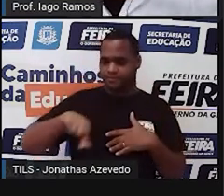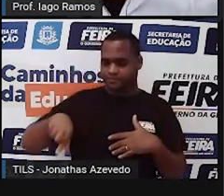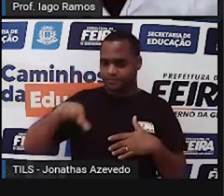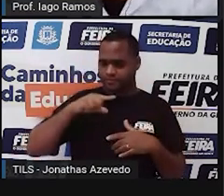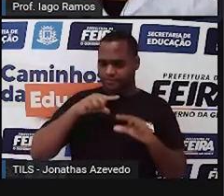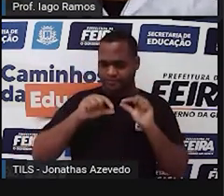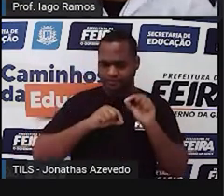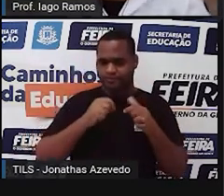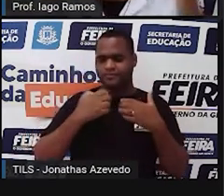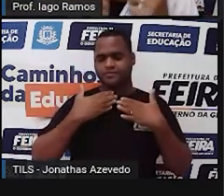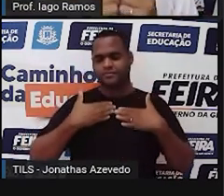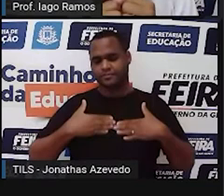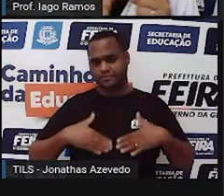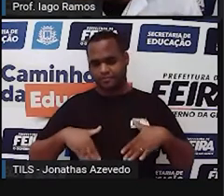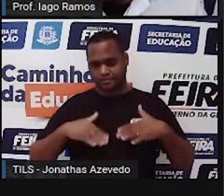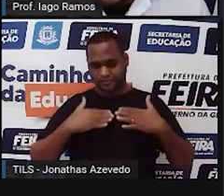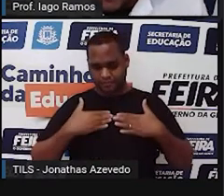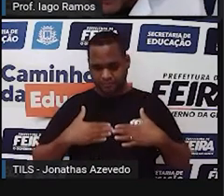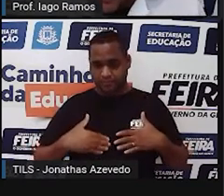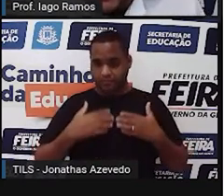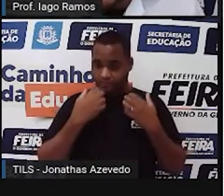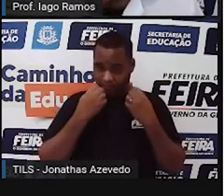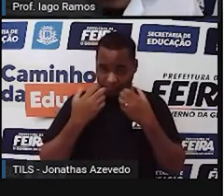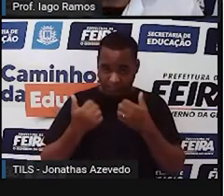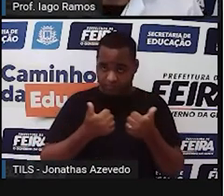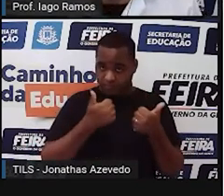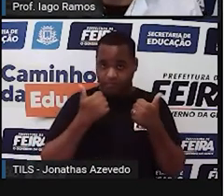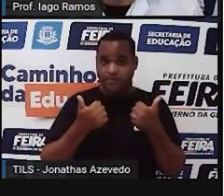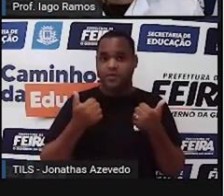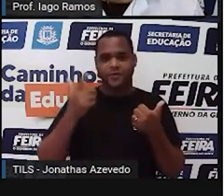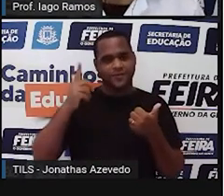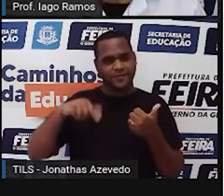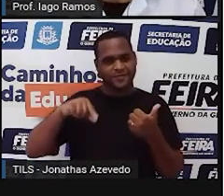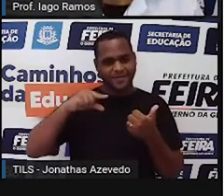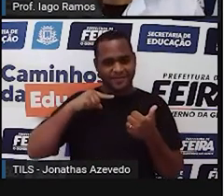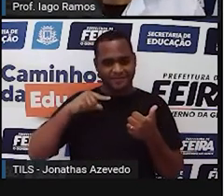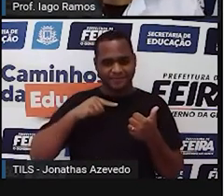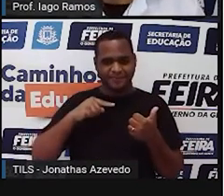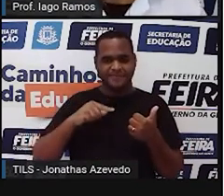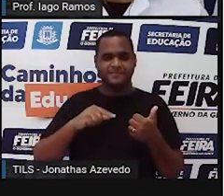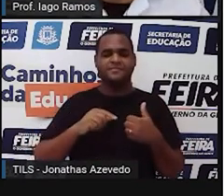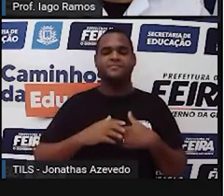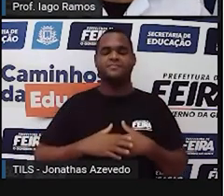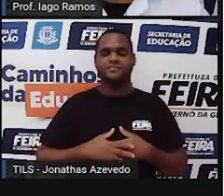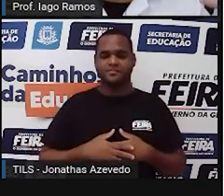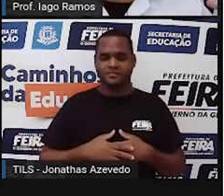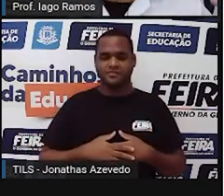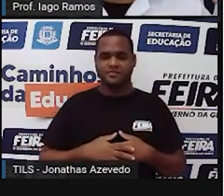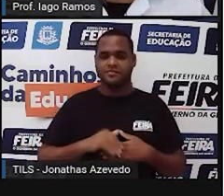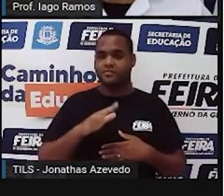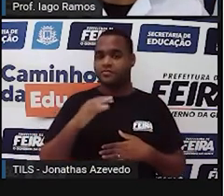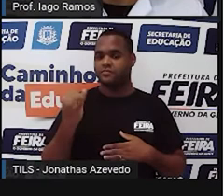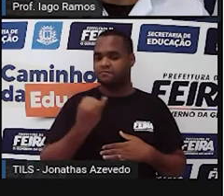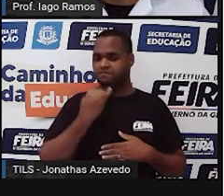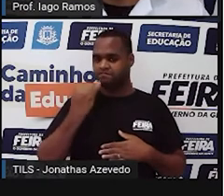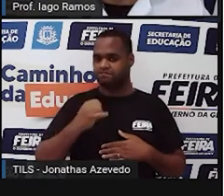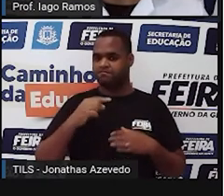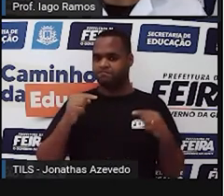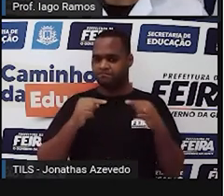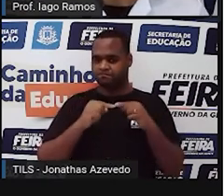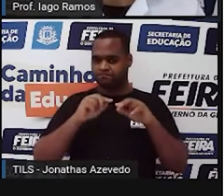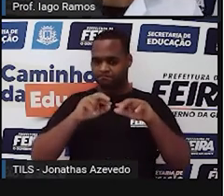Mas, calma, vem aqui, eu tenho mais um, olha só, esse aqui é um exercício um pouco mais